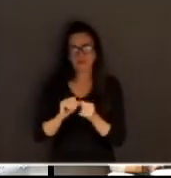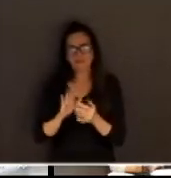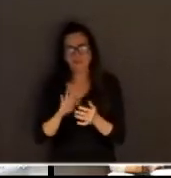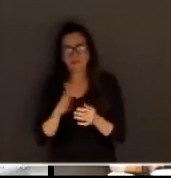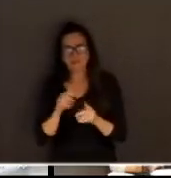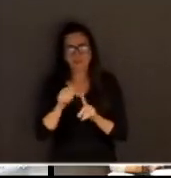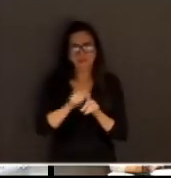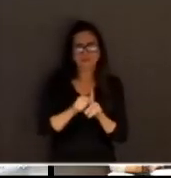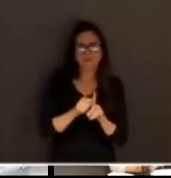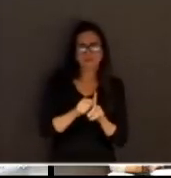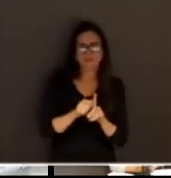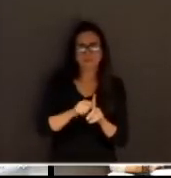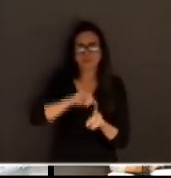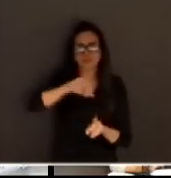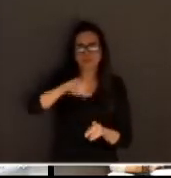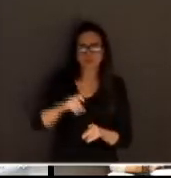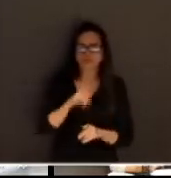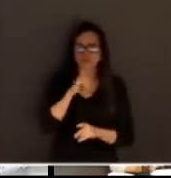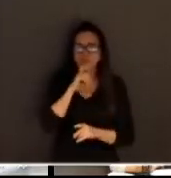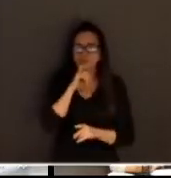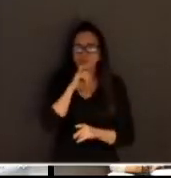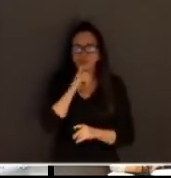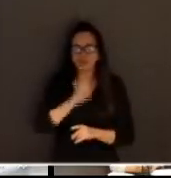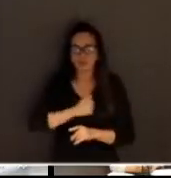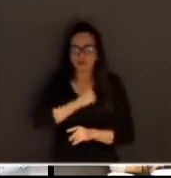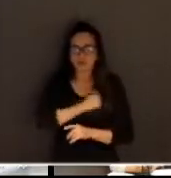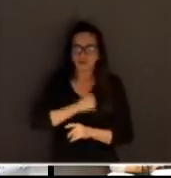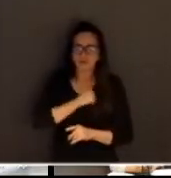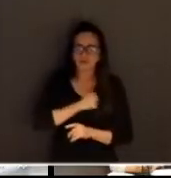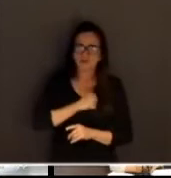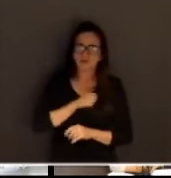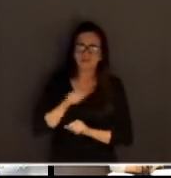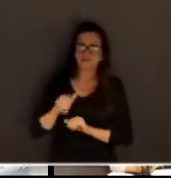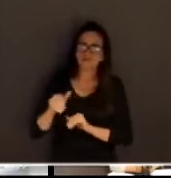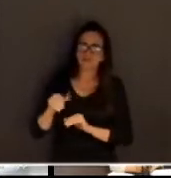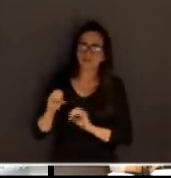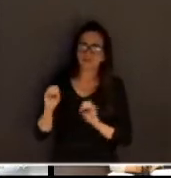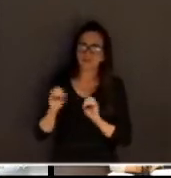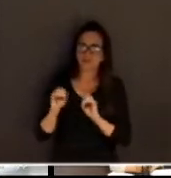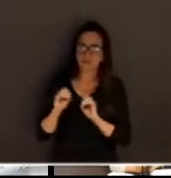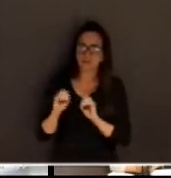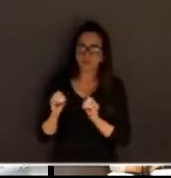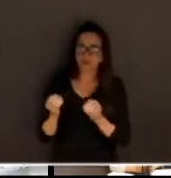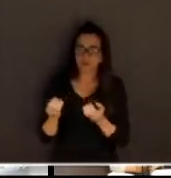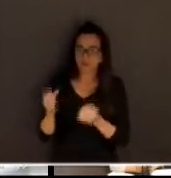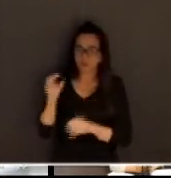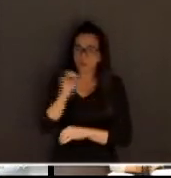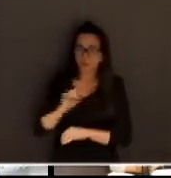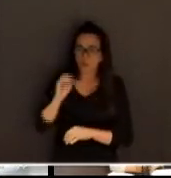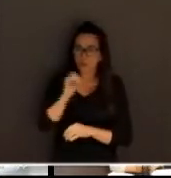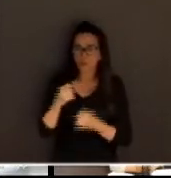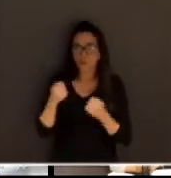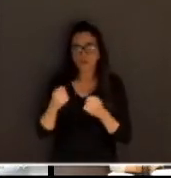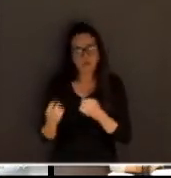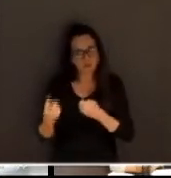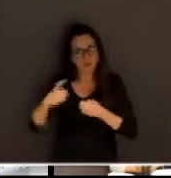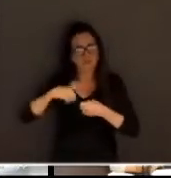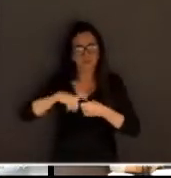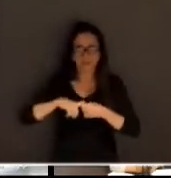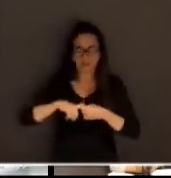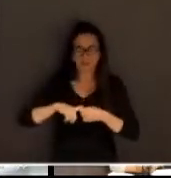imagino, agosto, setembro, nada apareceu. E, nós temos que voltar. Os tribunais estão começando a voltar.